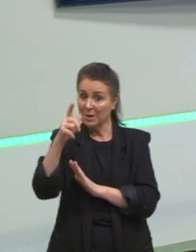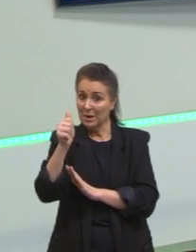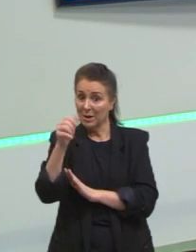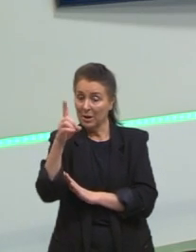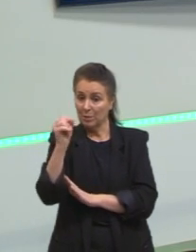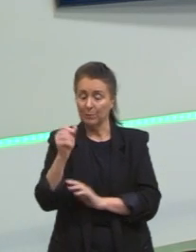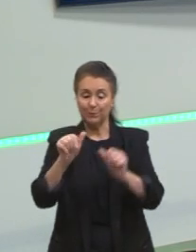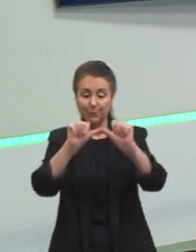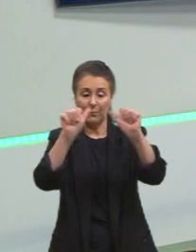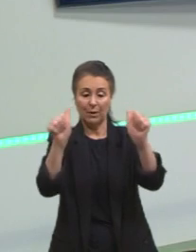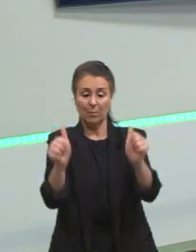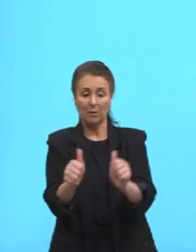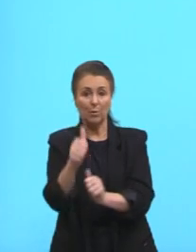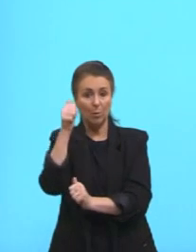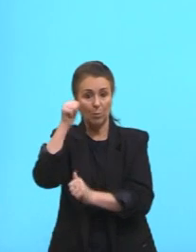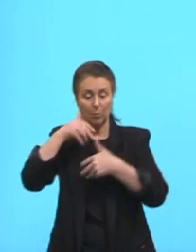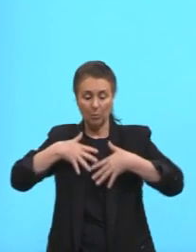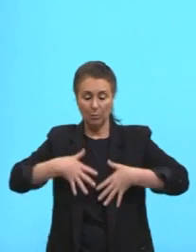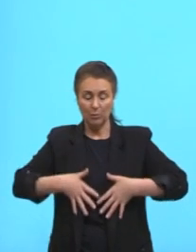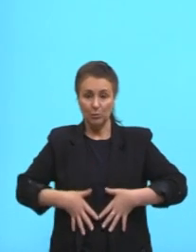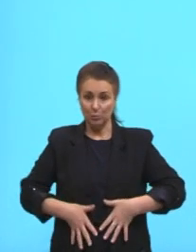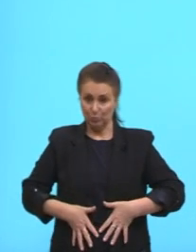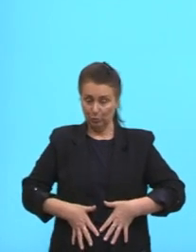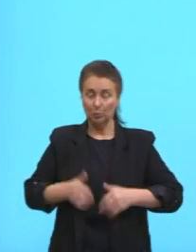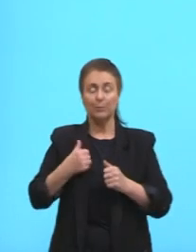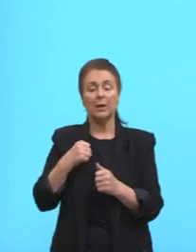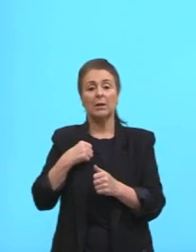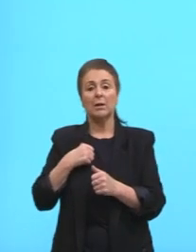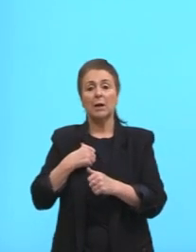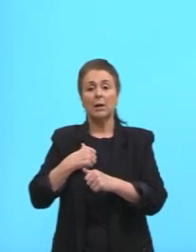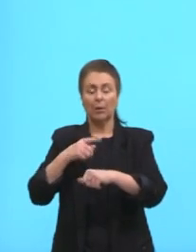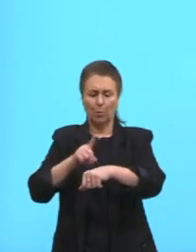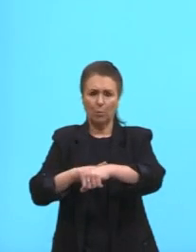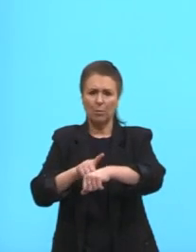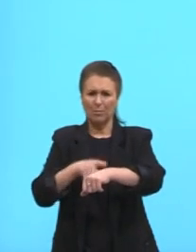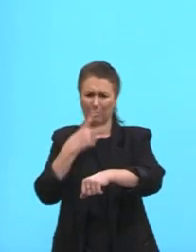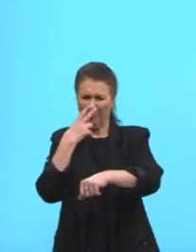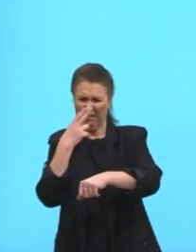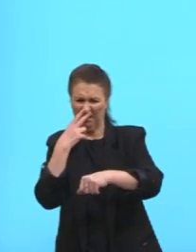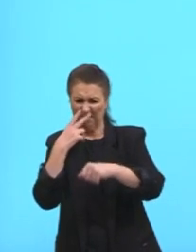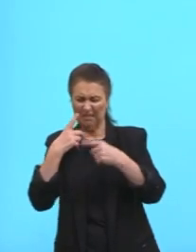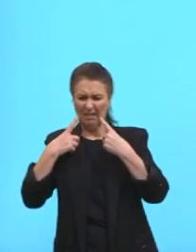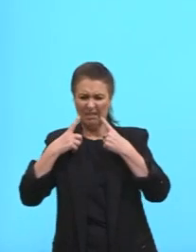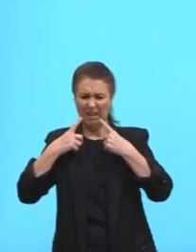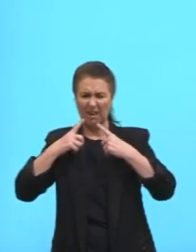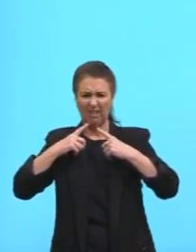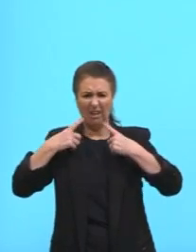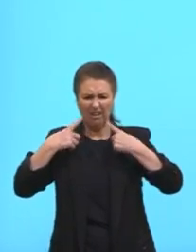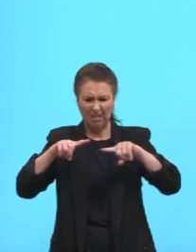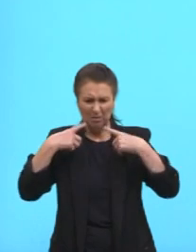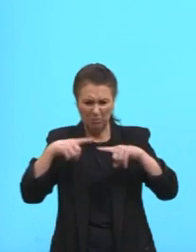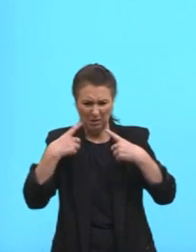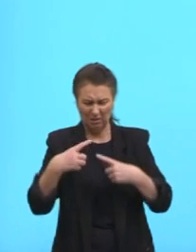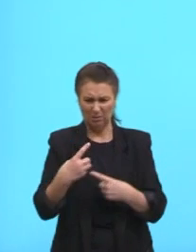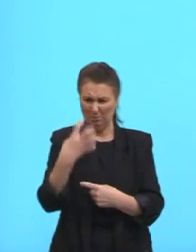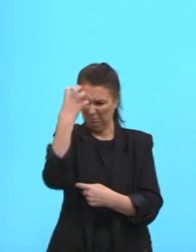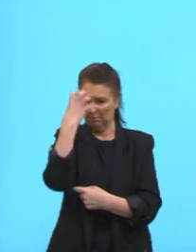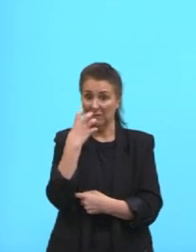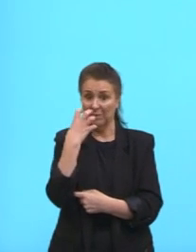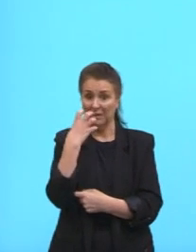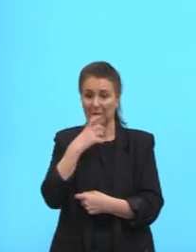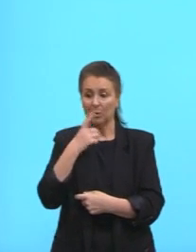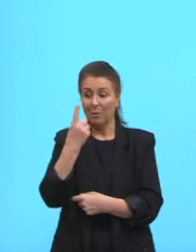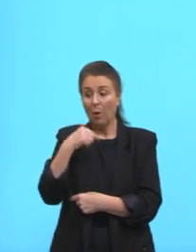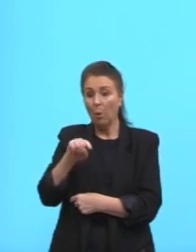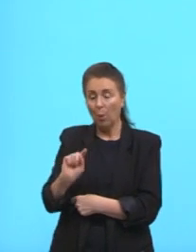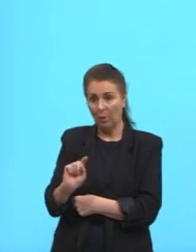mulher de vestido, de relógio, né? Meio que parece que ela está reclamando, está assim, meio indignada. Aqui tem uma outra mulher